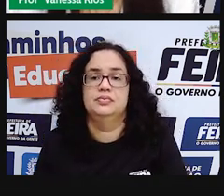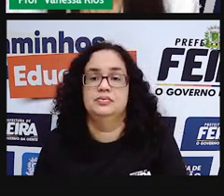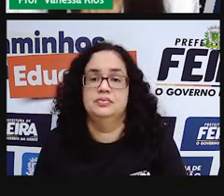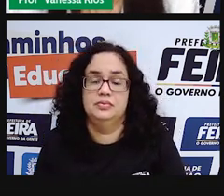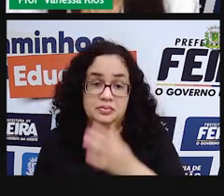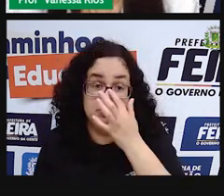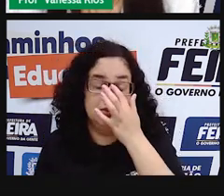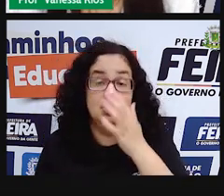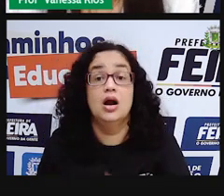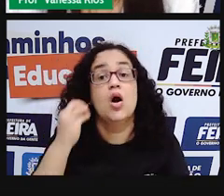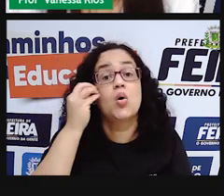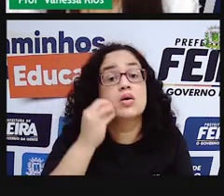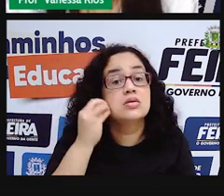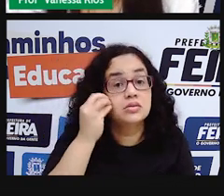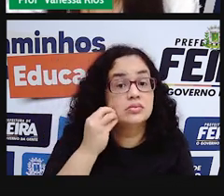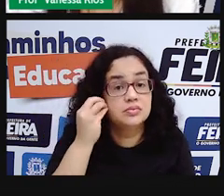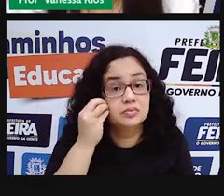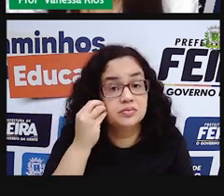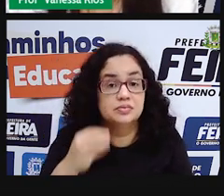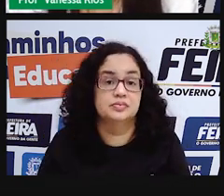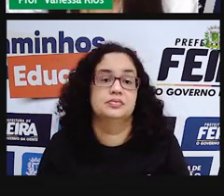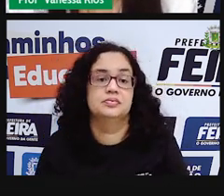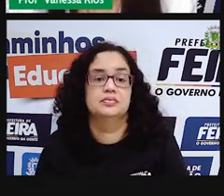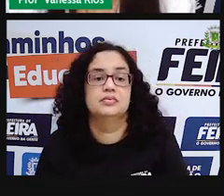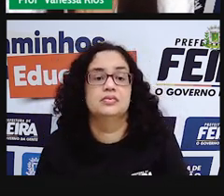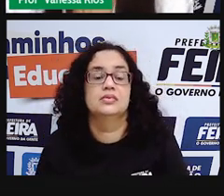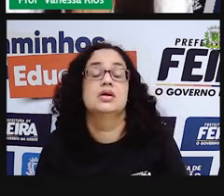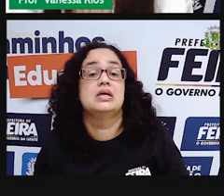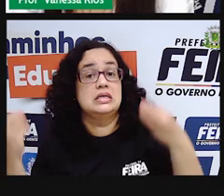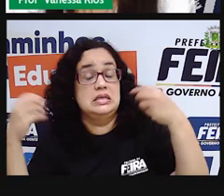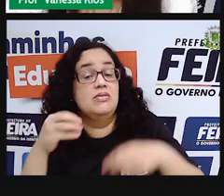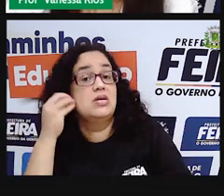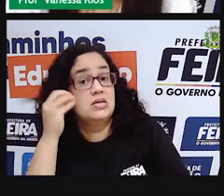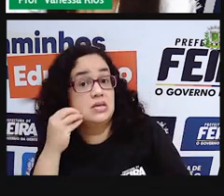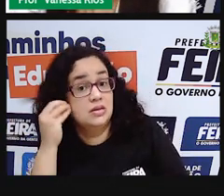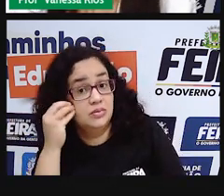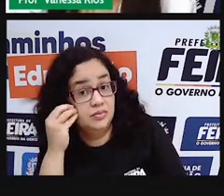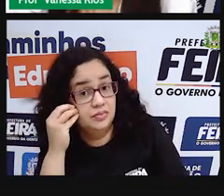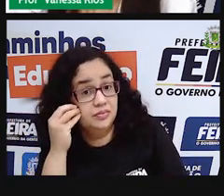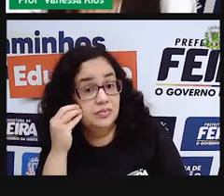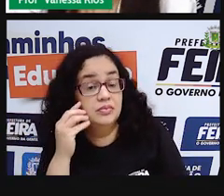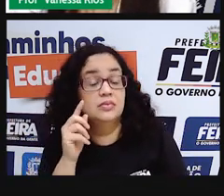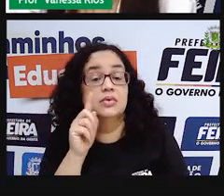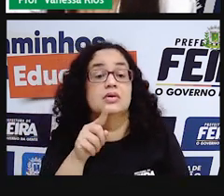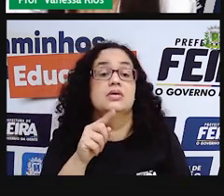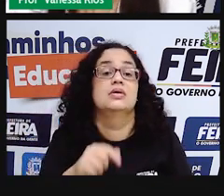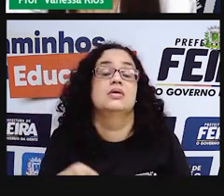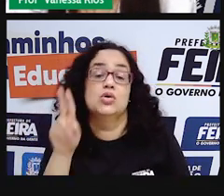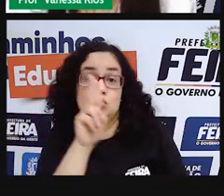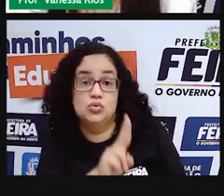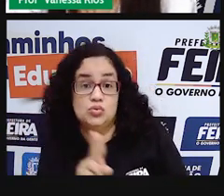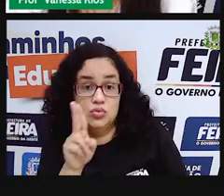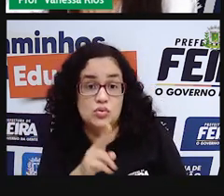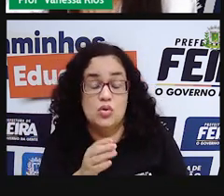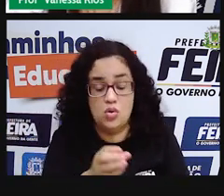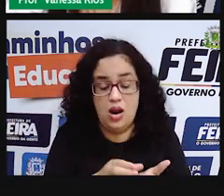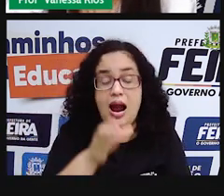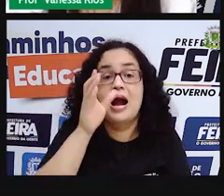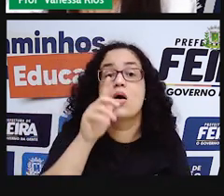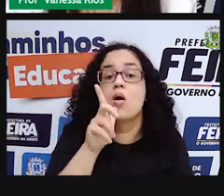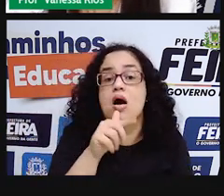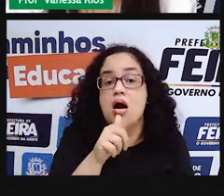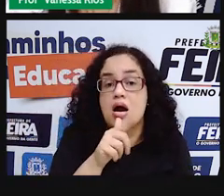De olho na experiência. Para fazermos esta experiência, a gente vai utilizar copo com água,